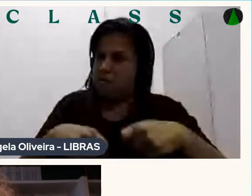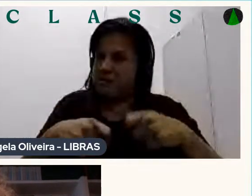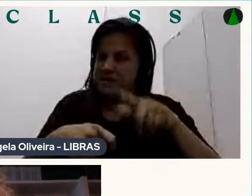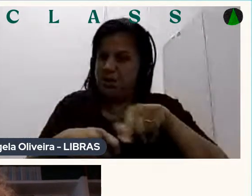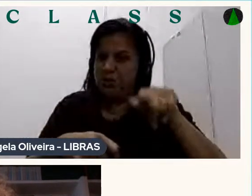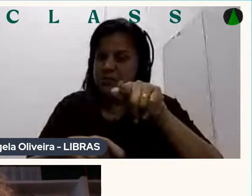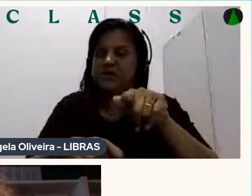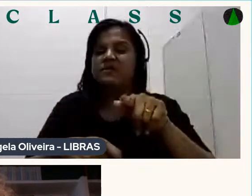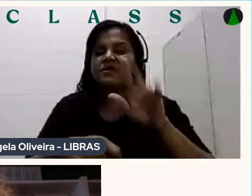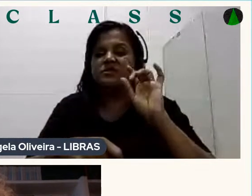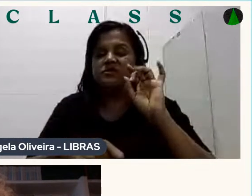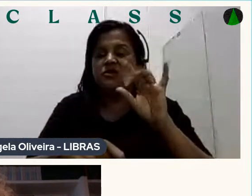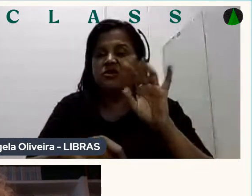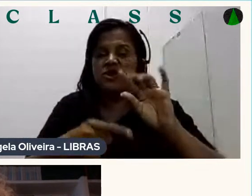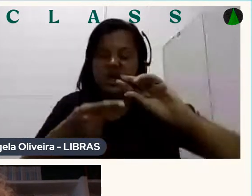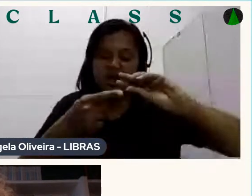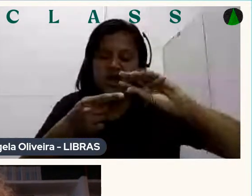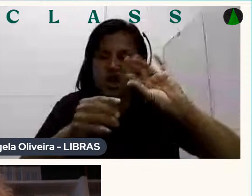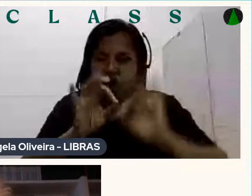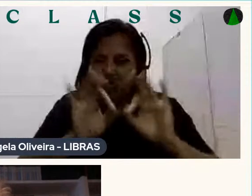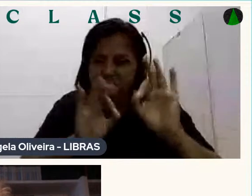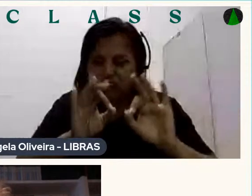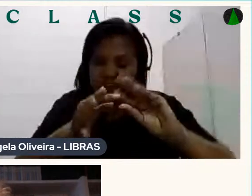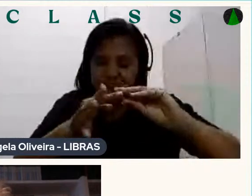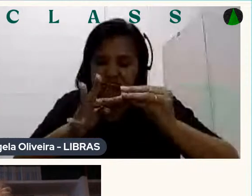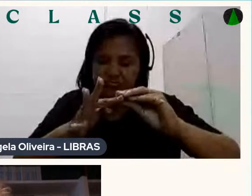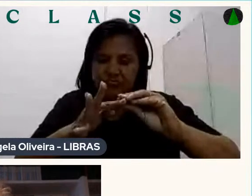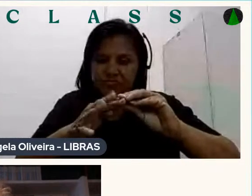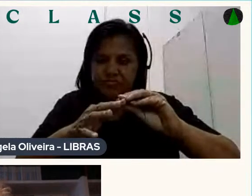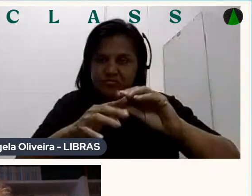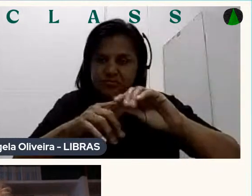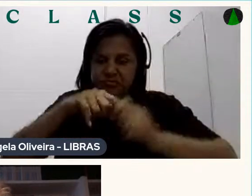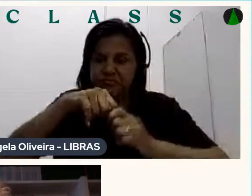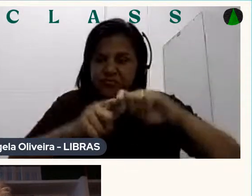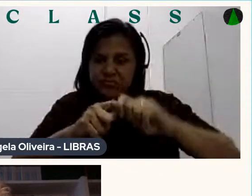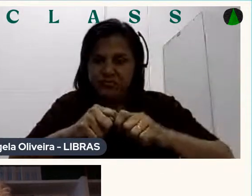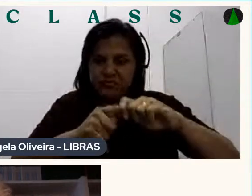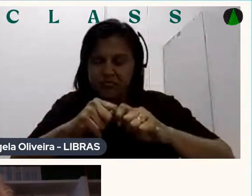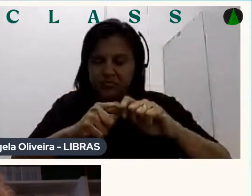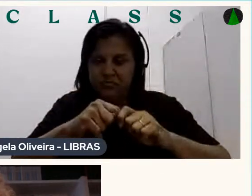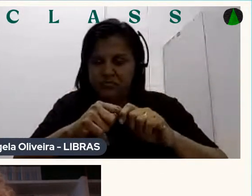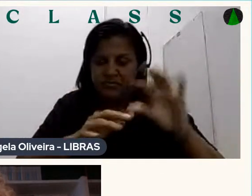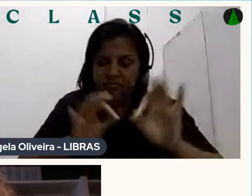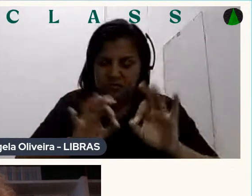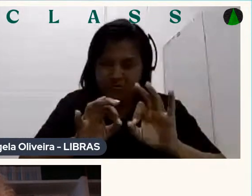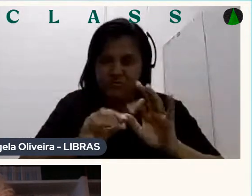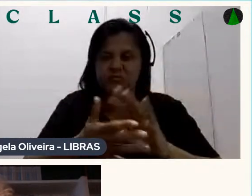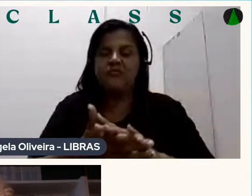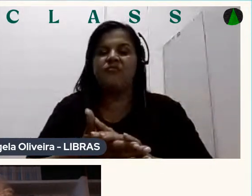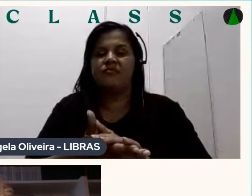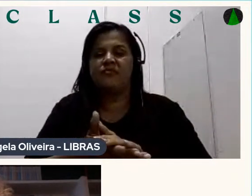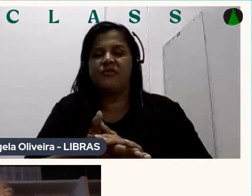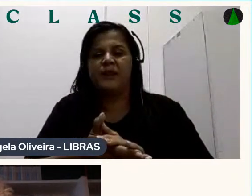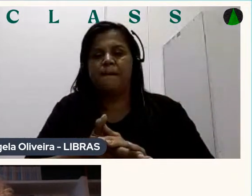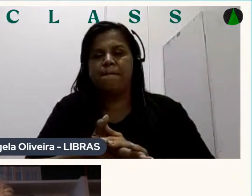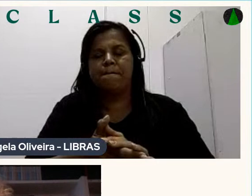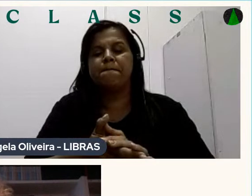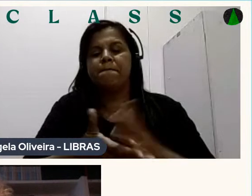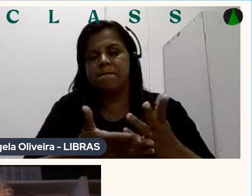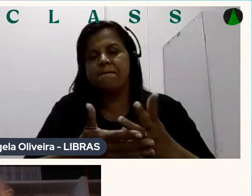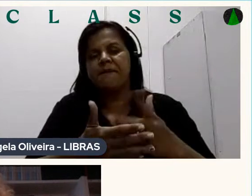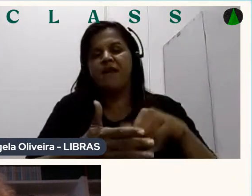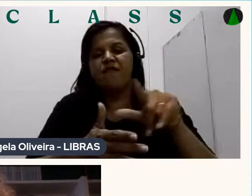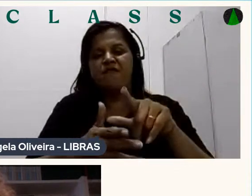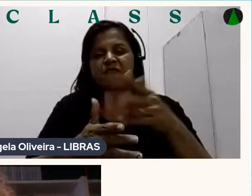só tem que ajustar A articulação Ele tem um parafuso Que você ajusta A pressão E aí o boneco Fica meio assim Deixa eu